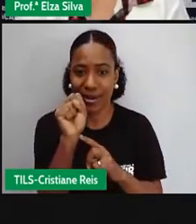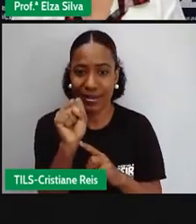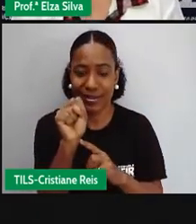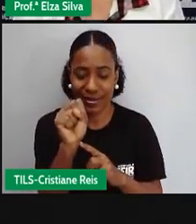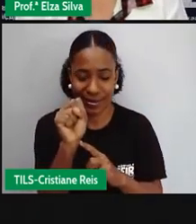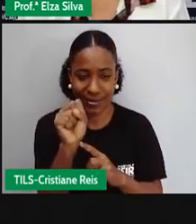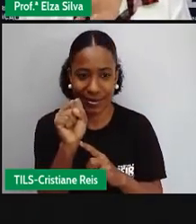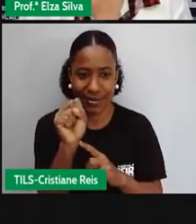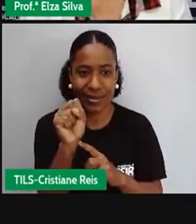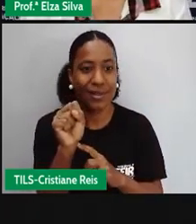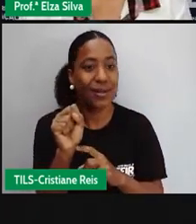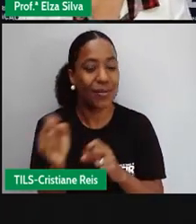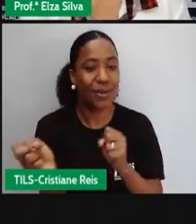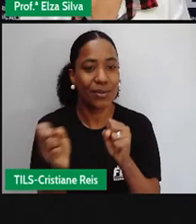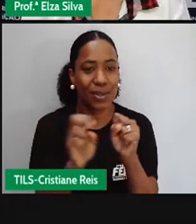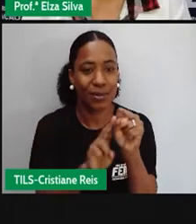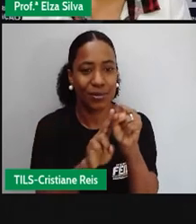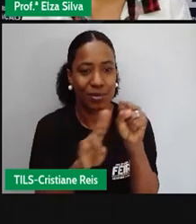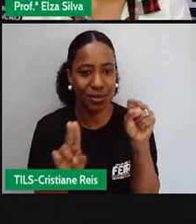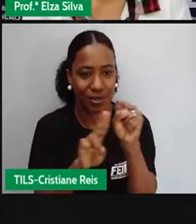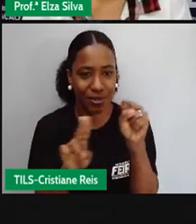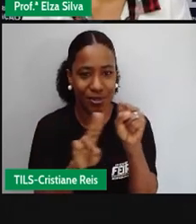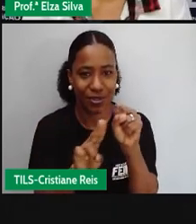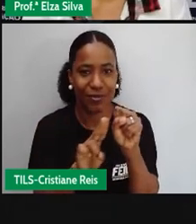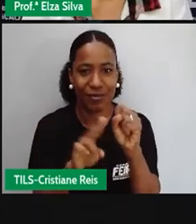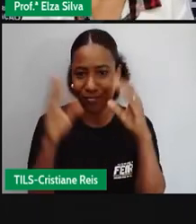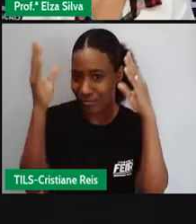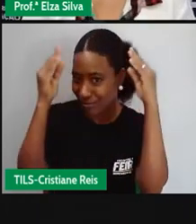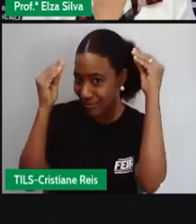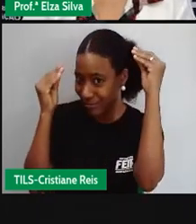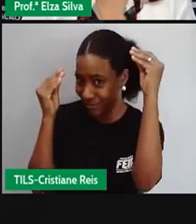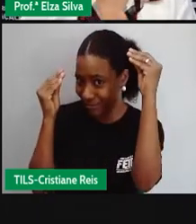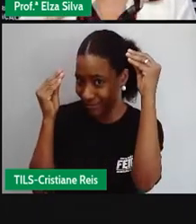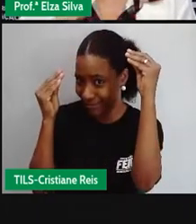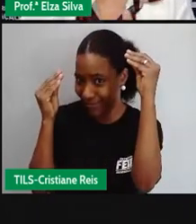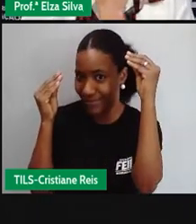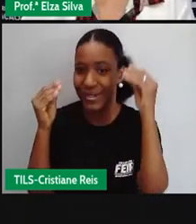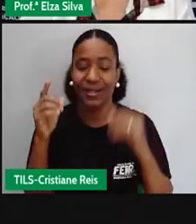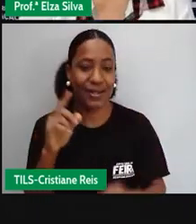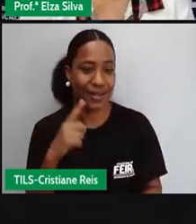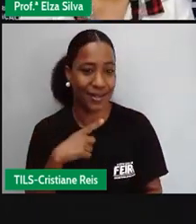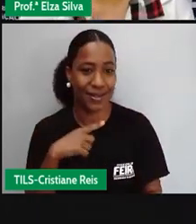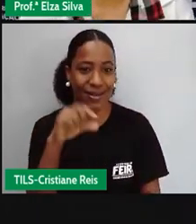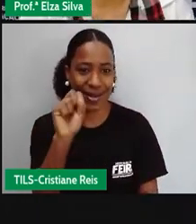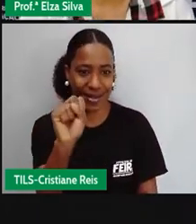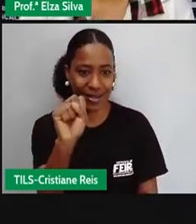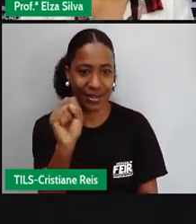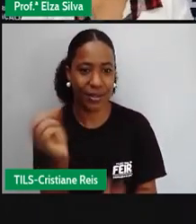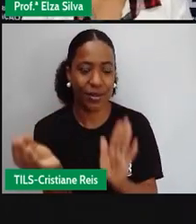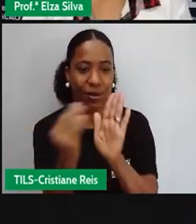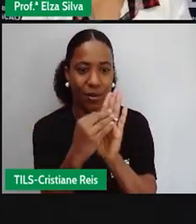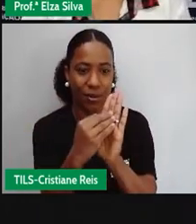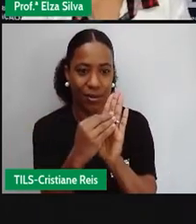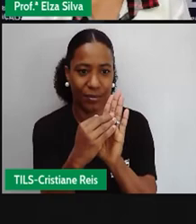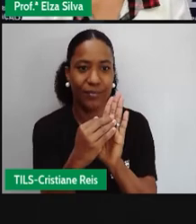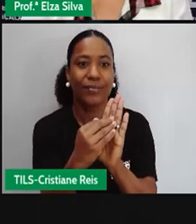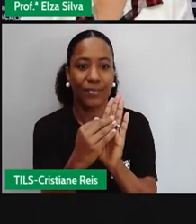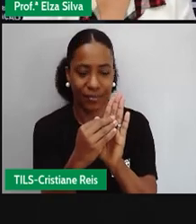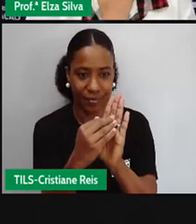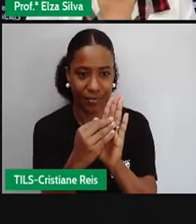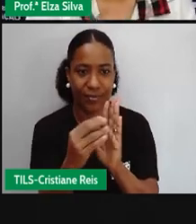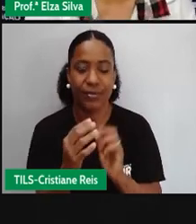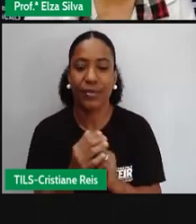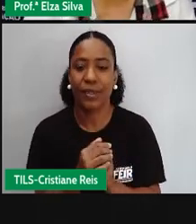no substantivo hat, chapéu. E é claro que há também uma modificação na resposta.